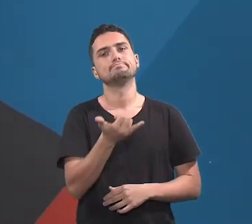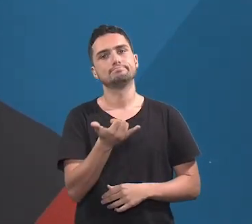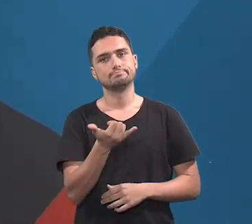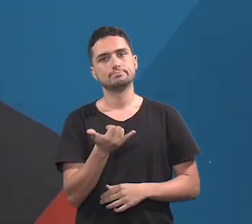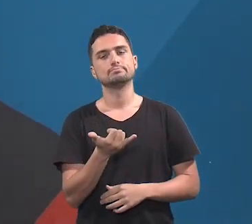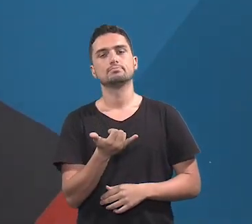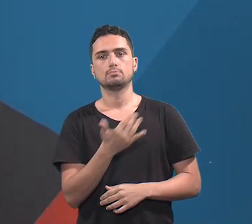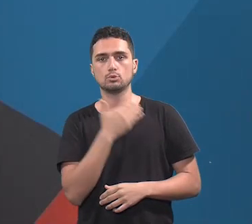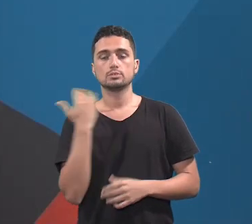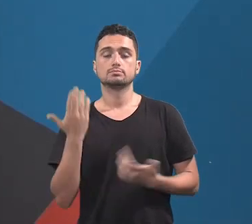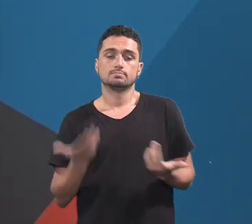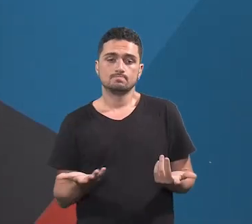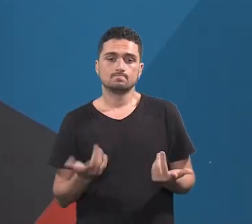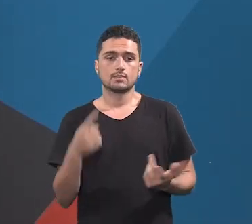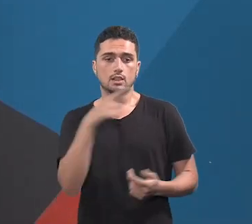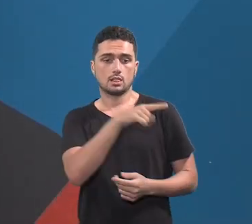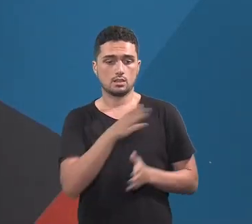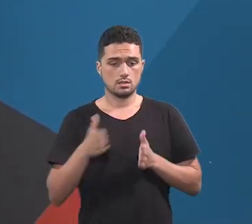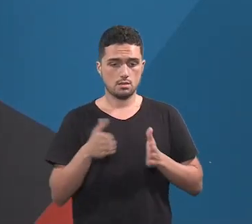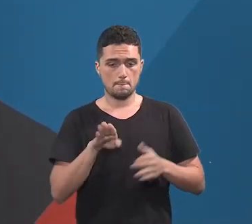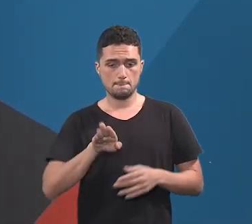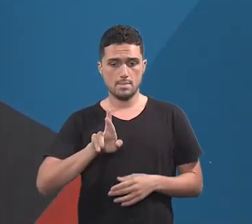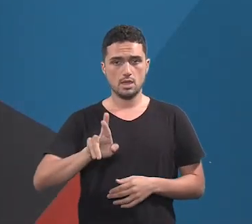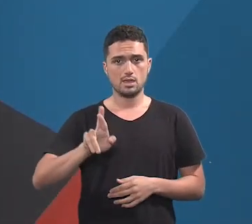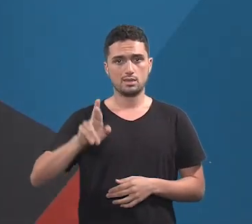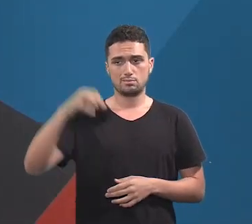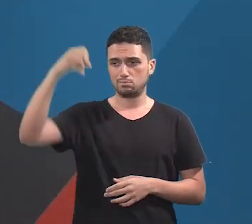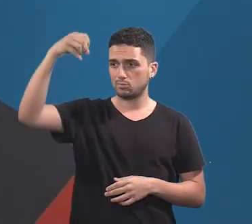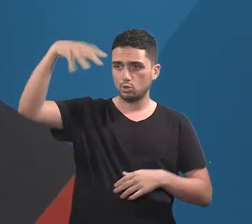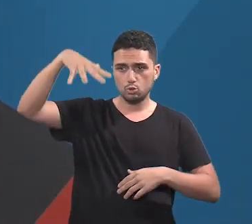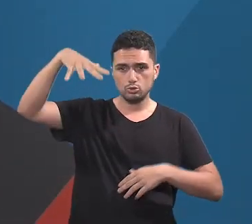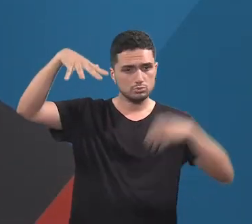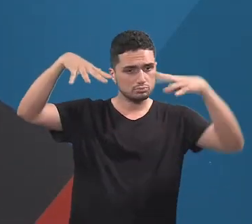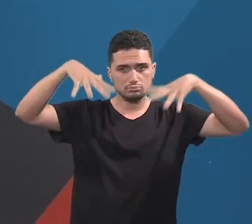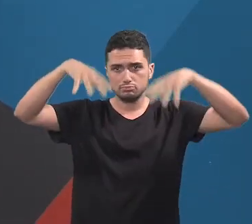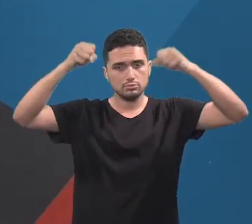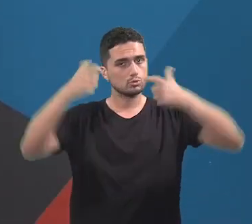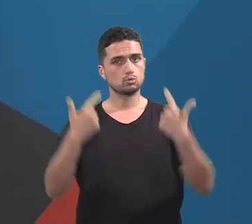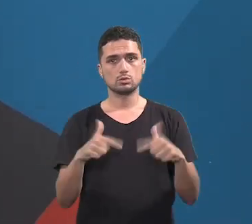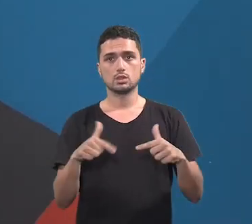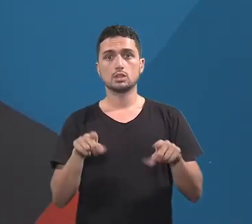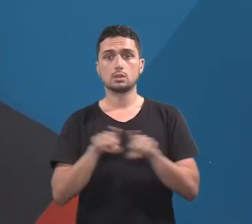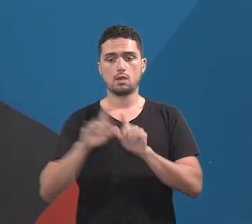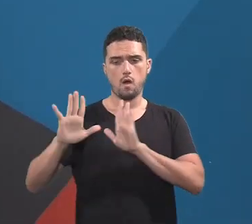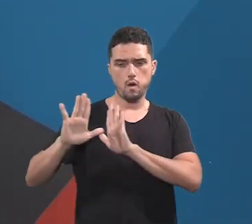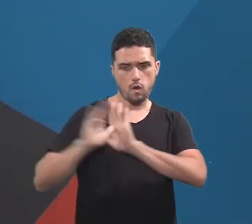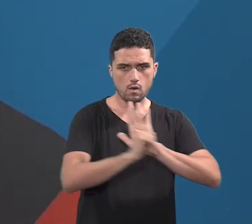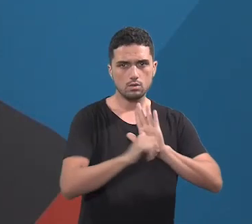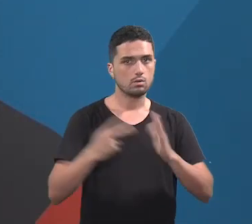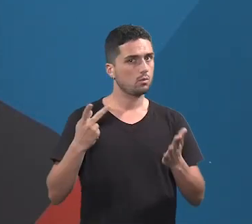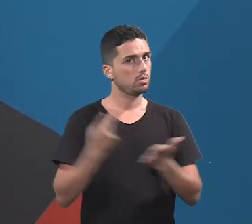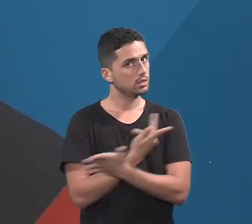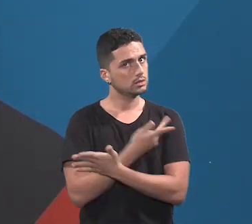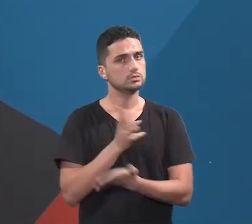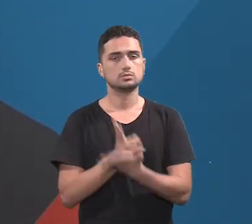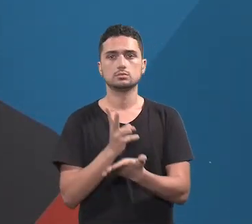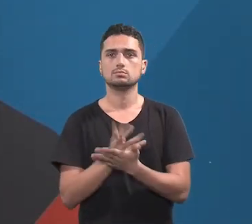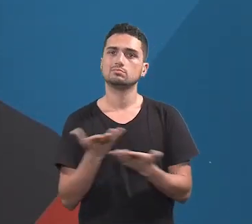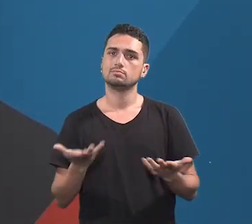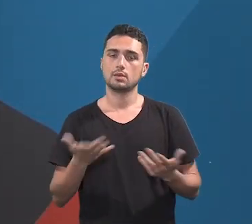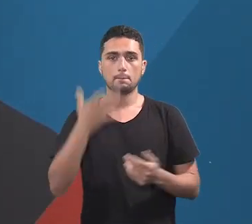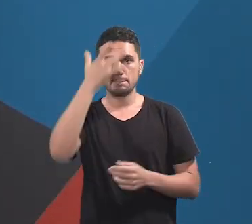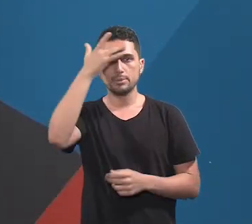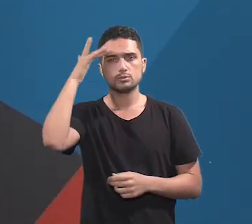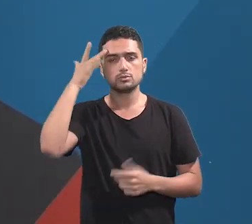própria vida. E não só a falta de sinalização ali, o que está acontecendo ali é que hoje o assalto ali está frequente.